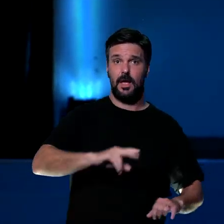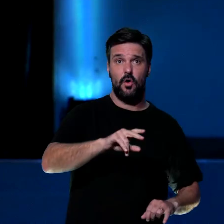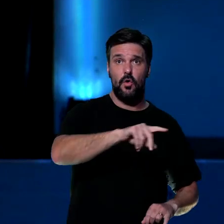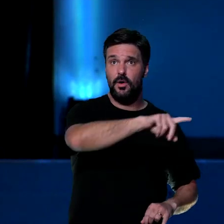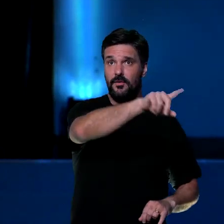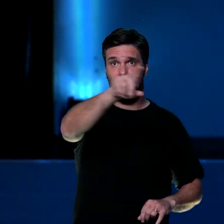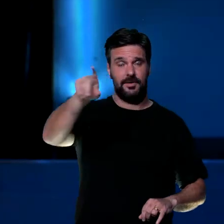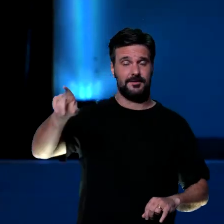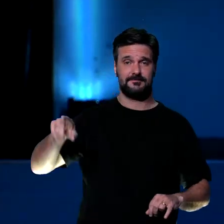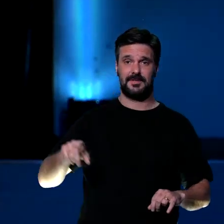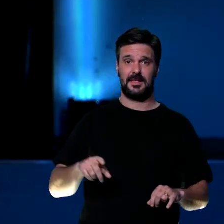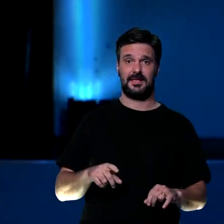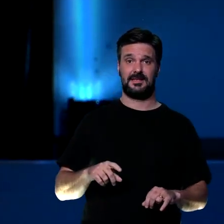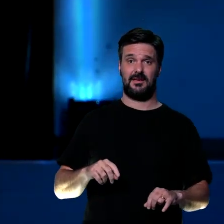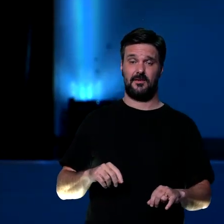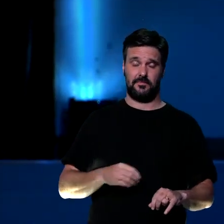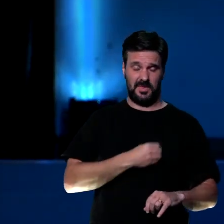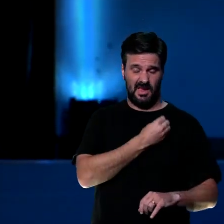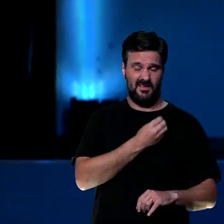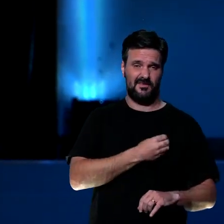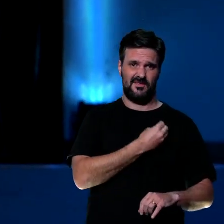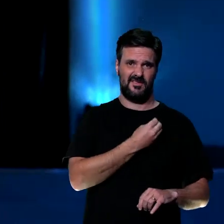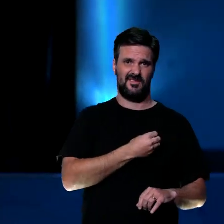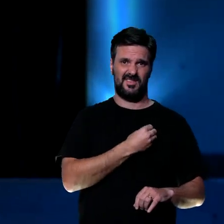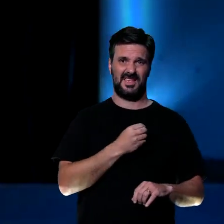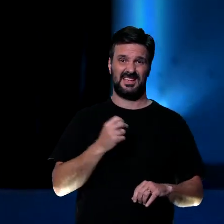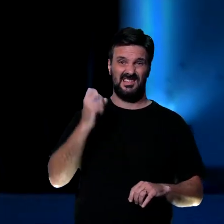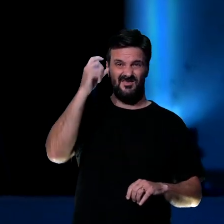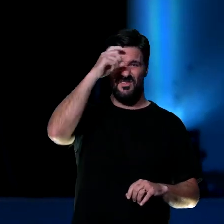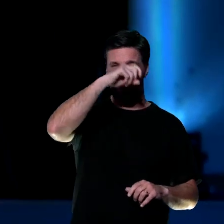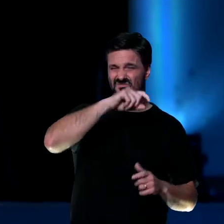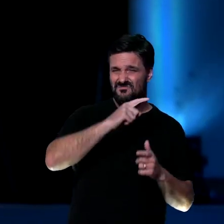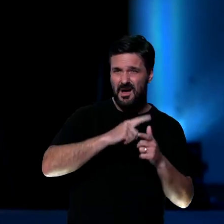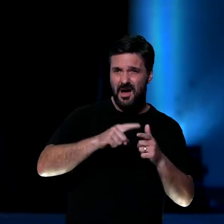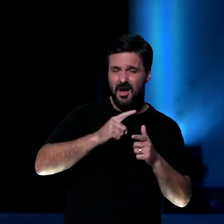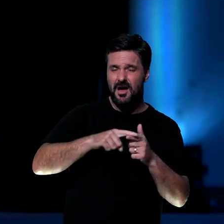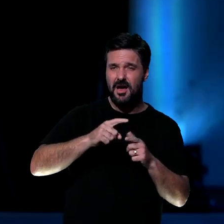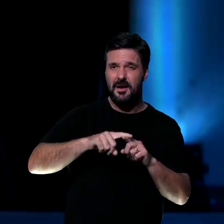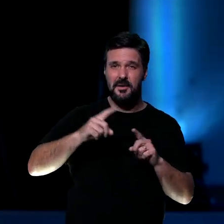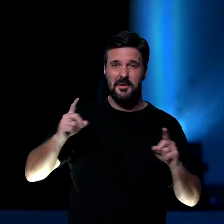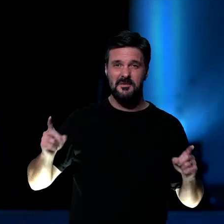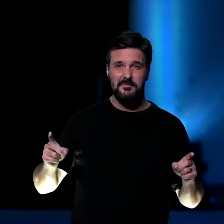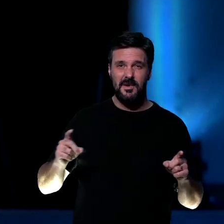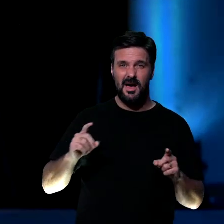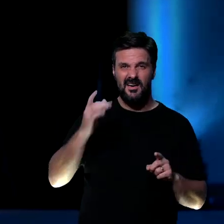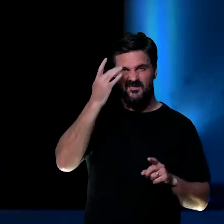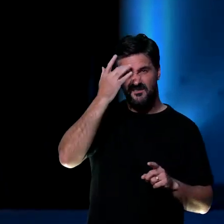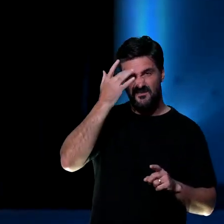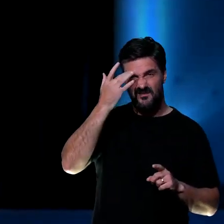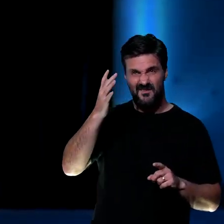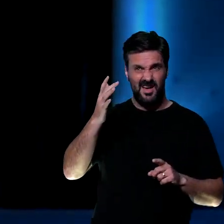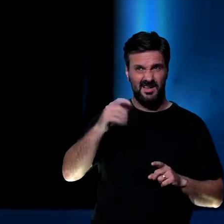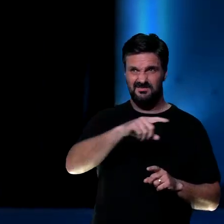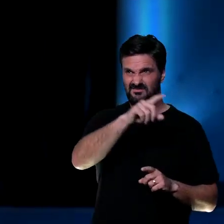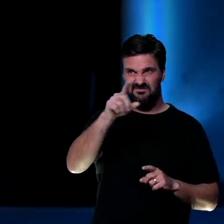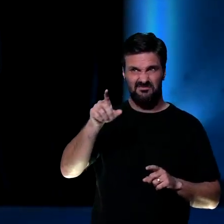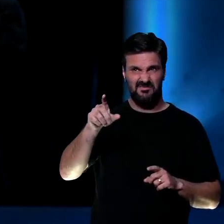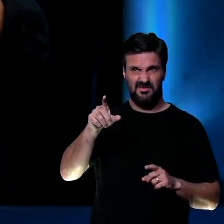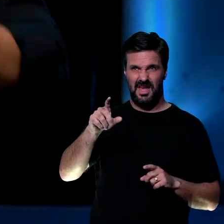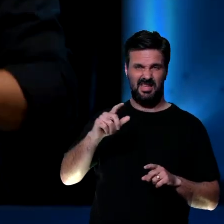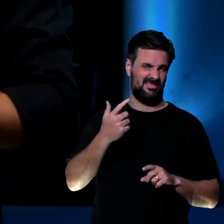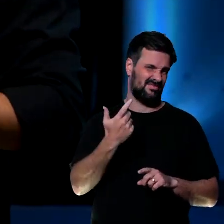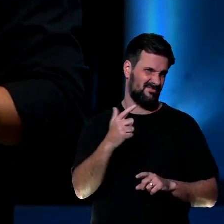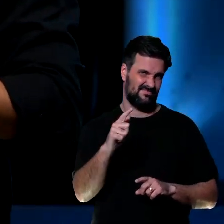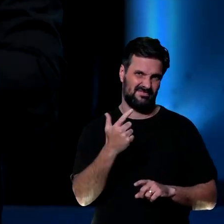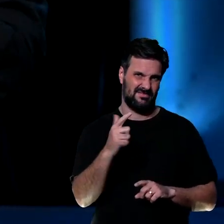tratando que estão mais devagar que as suas áreas da vida. Mas aqui não tem ninguém que é fácil. Amém? Tem ninguém que é fácil. Esses dias eu